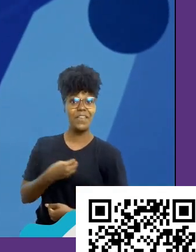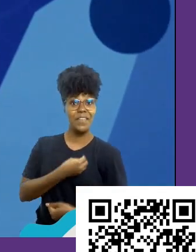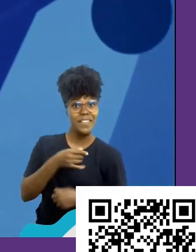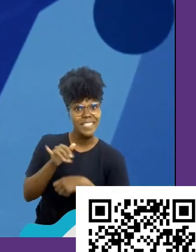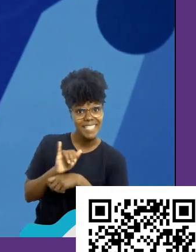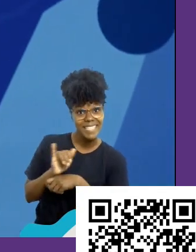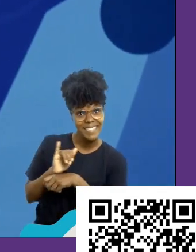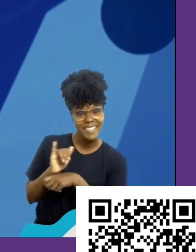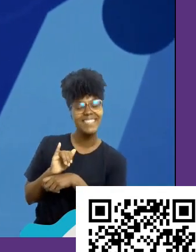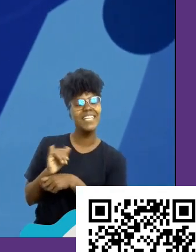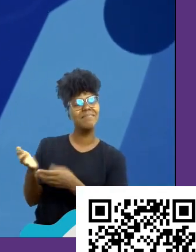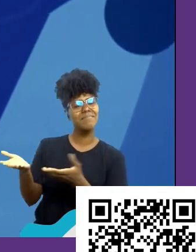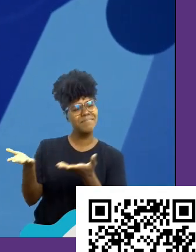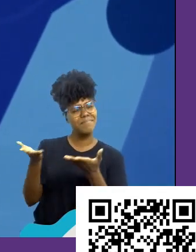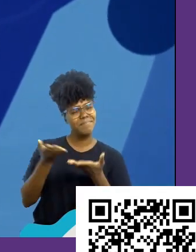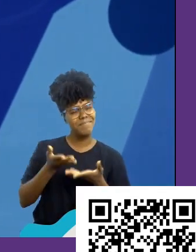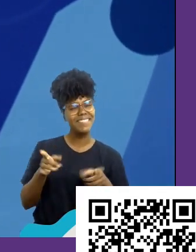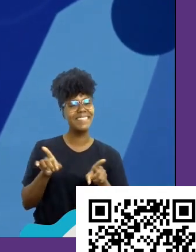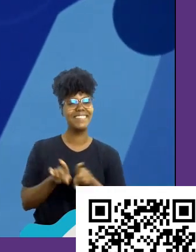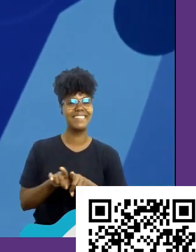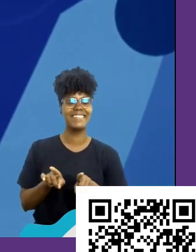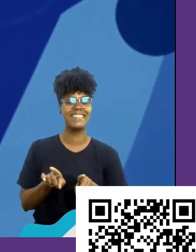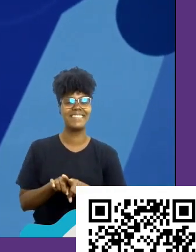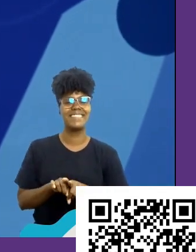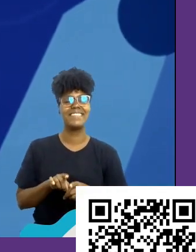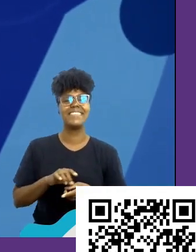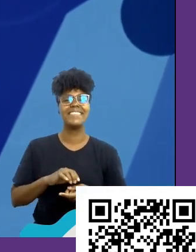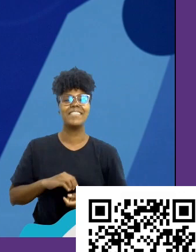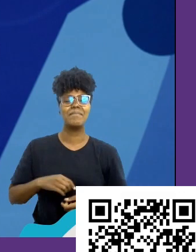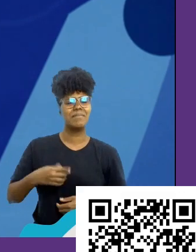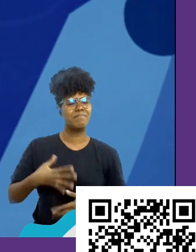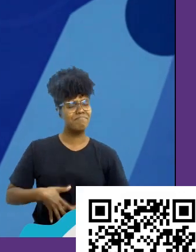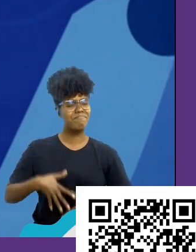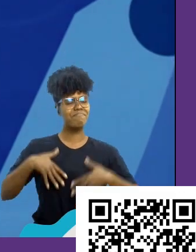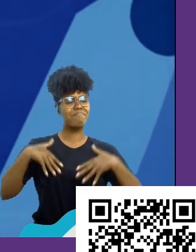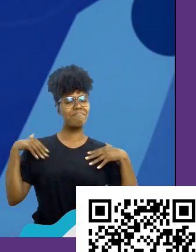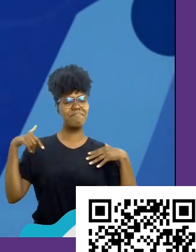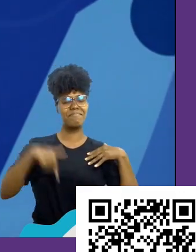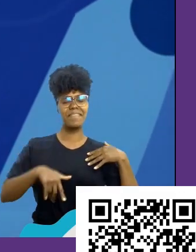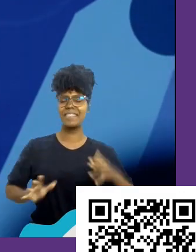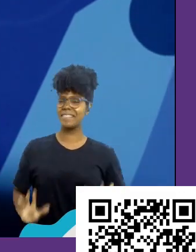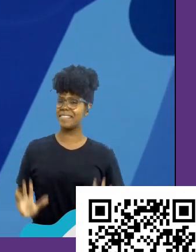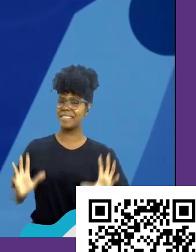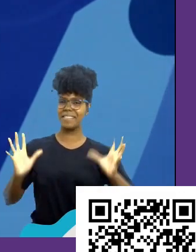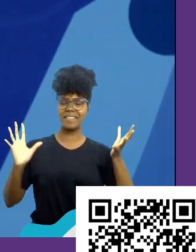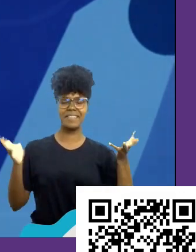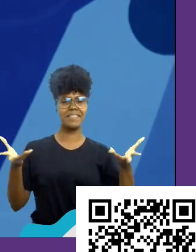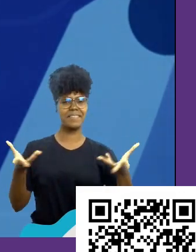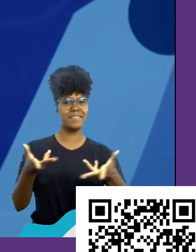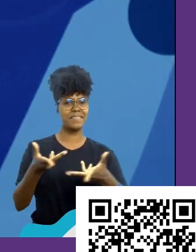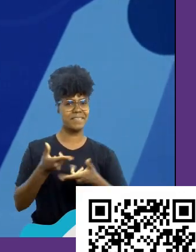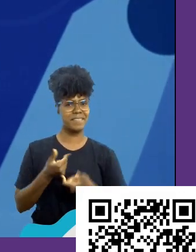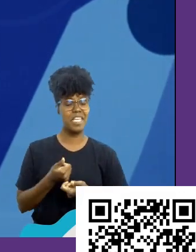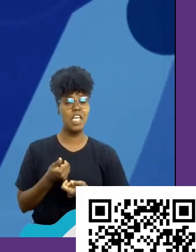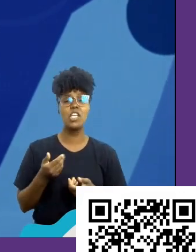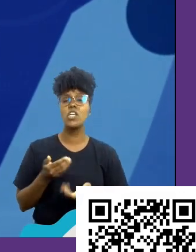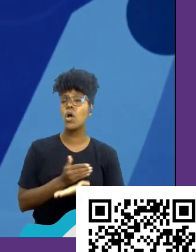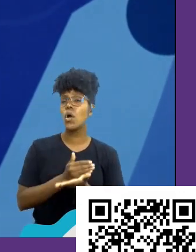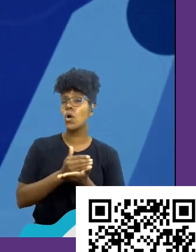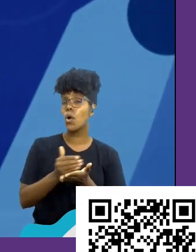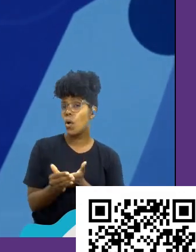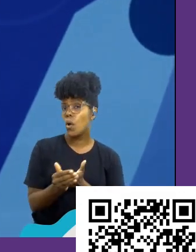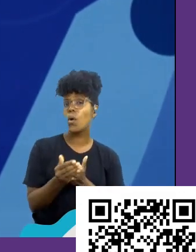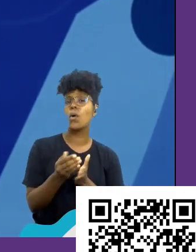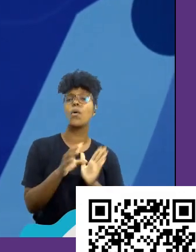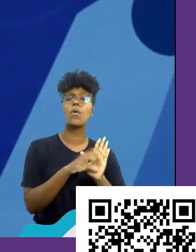muito bem-vindos. Uma honra estar aqui nesse evento tão bacana e começar esse dia aí com conteúdo sobre carreira, futuro do trabalho,